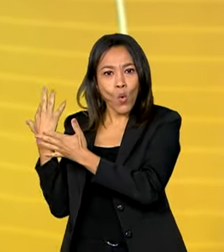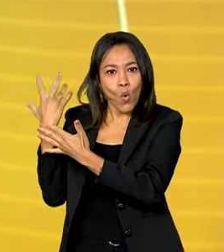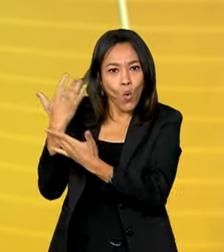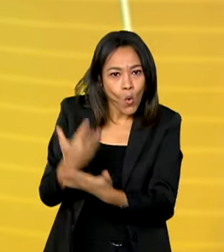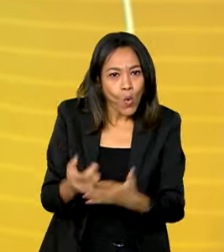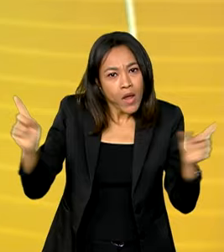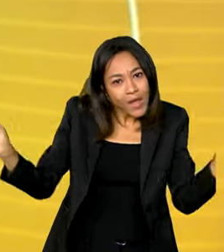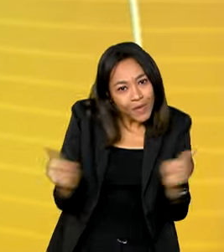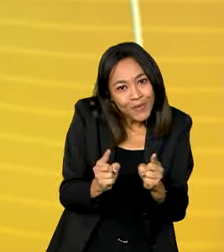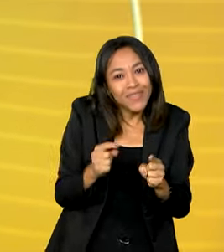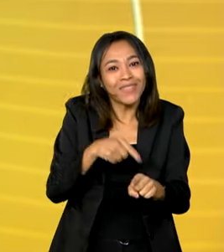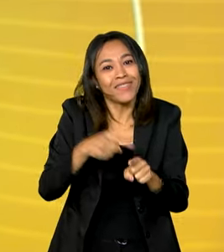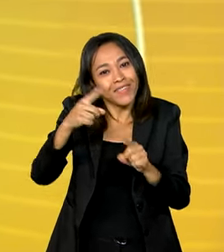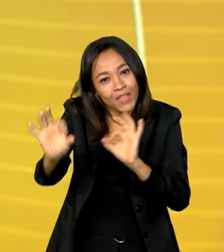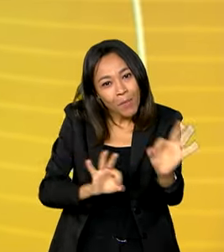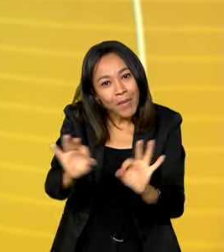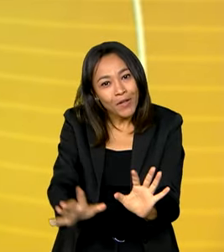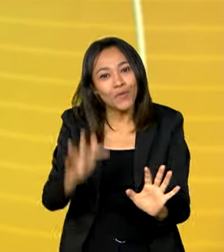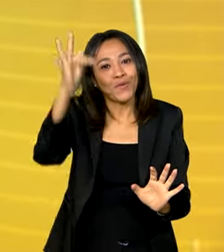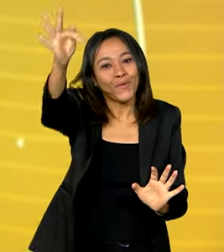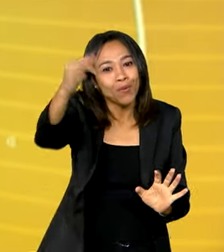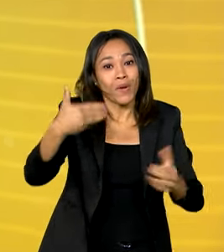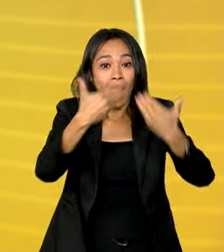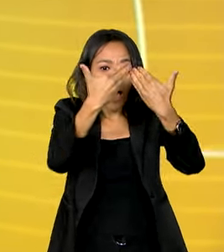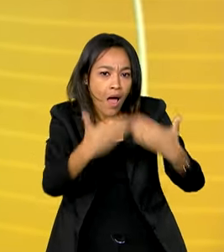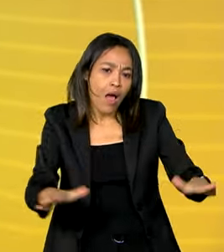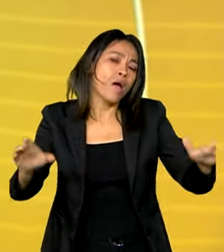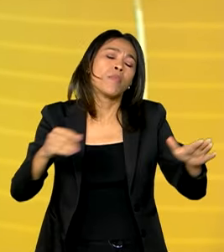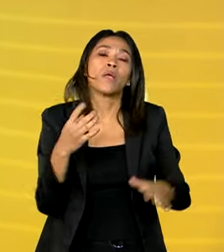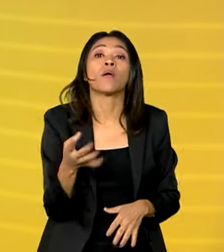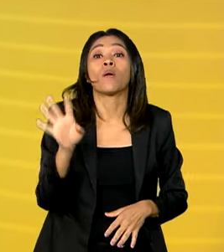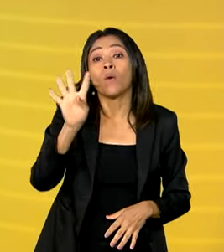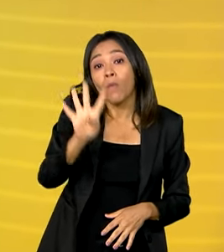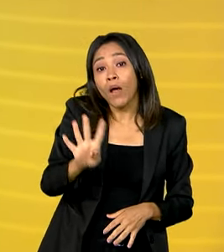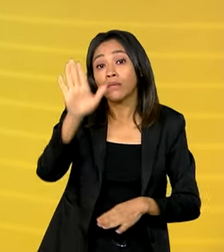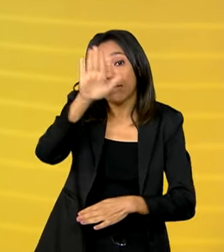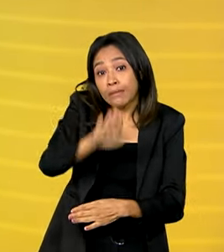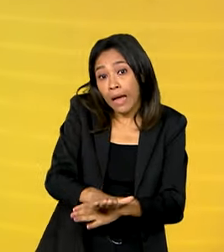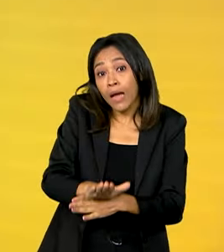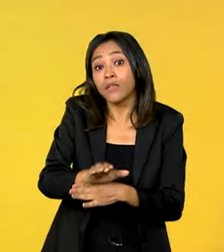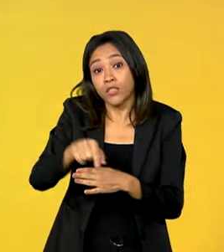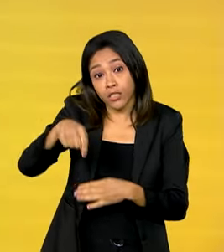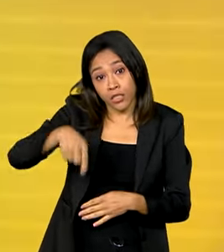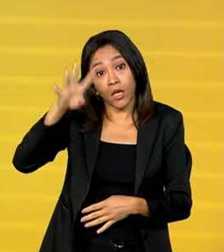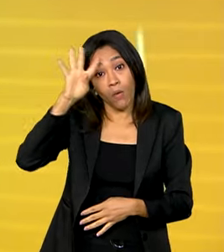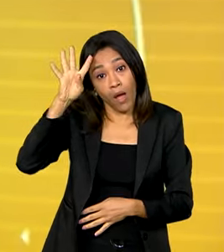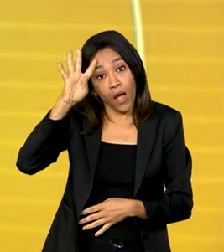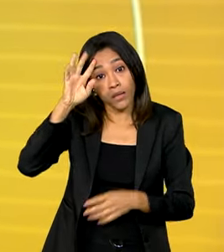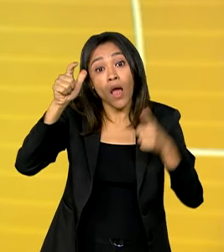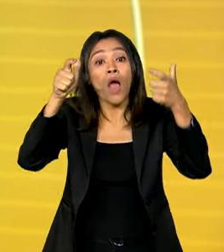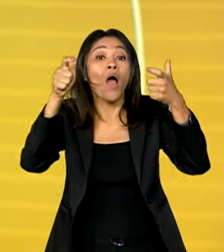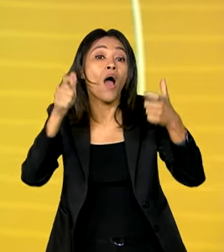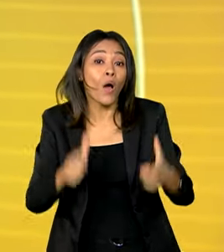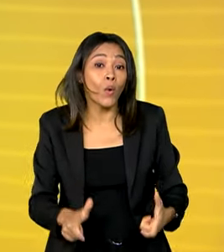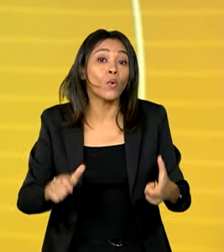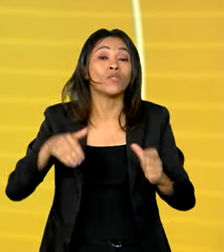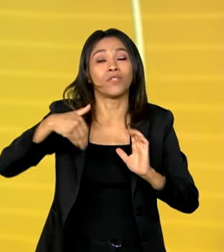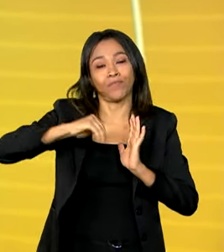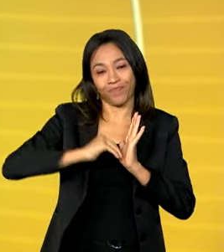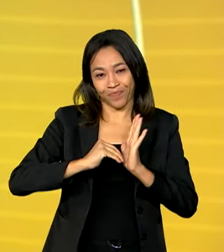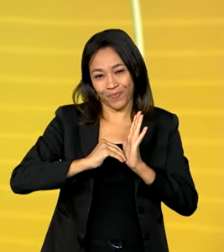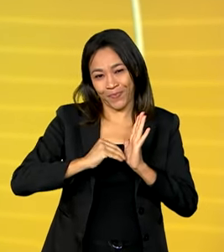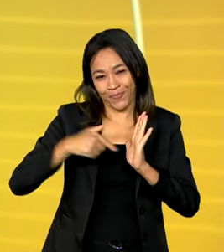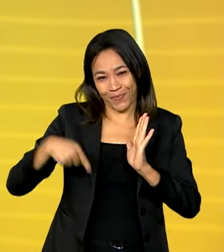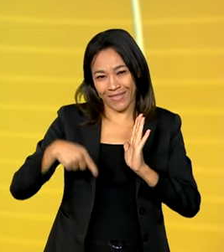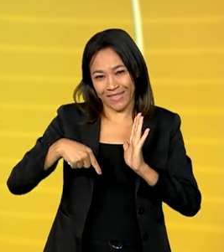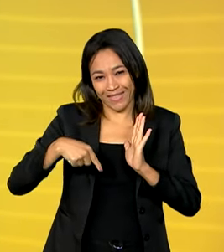futuros, abre nesta quarta-feira, às quatro da tarde, no Espaço Cultural Senador Ivandro Cunha Lima, no Senado